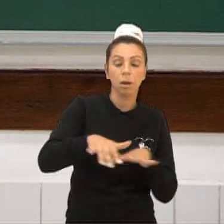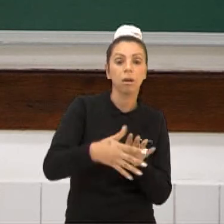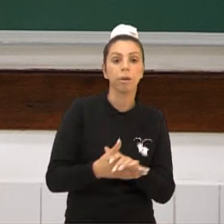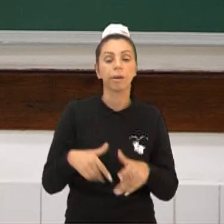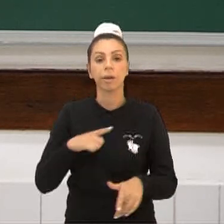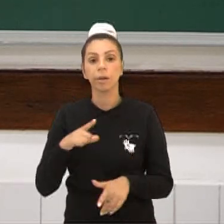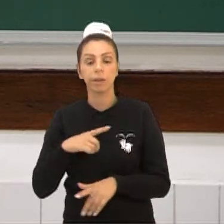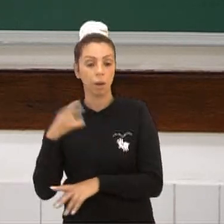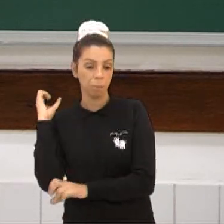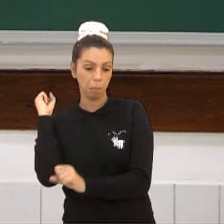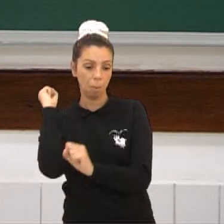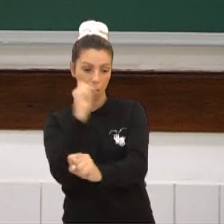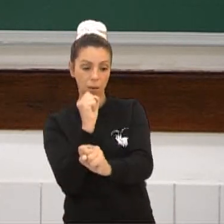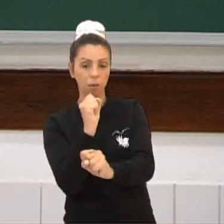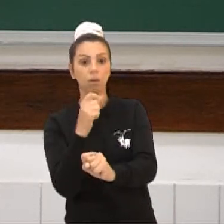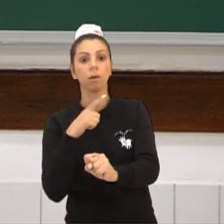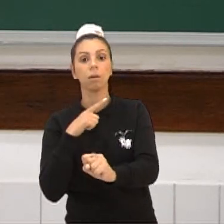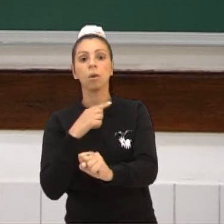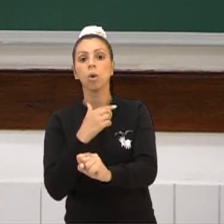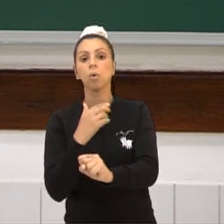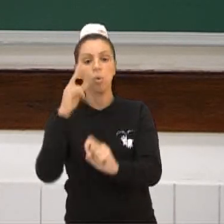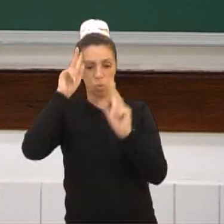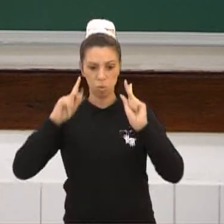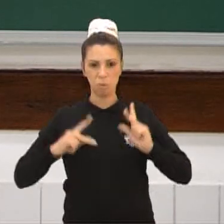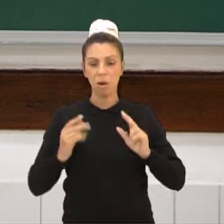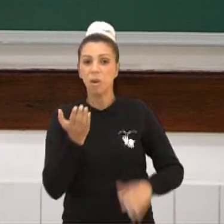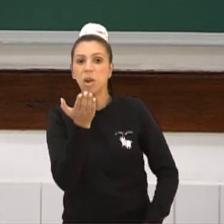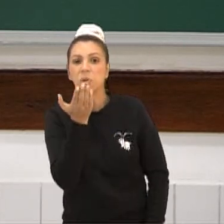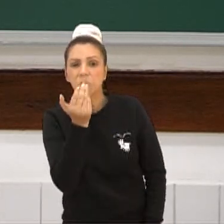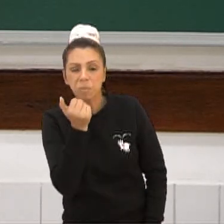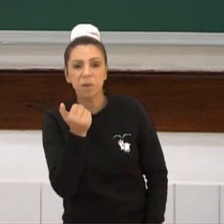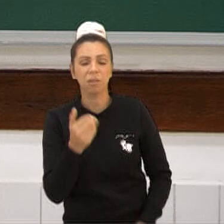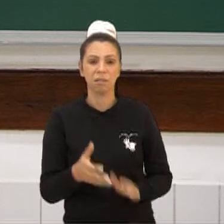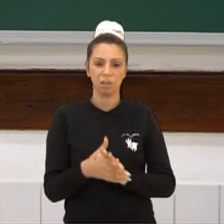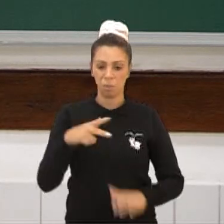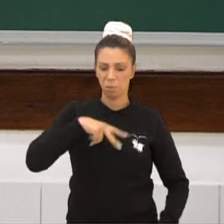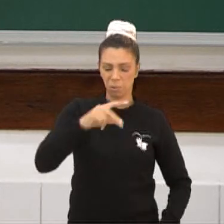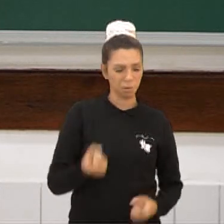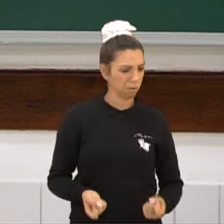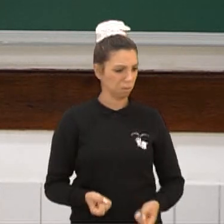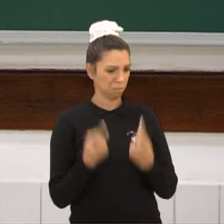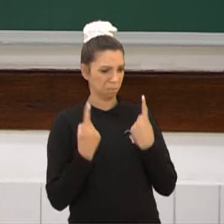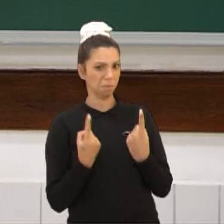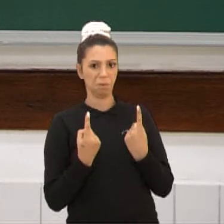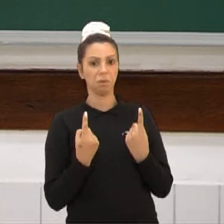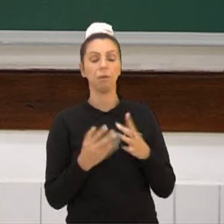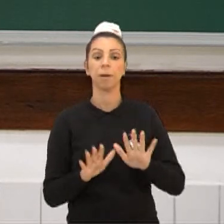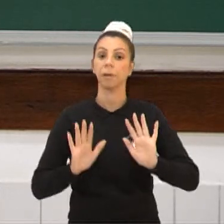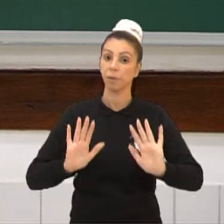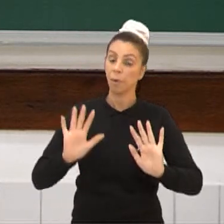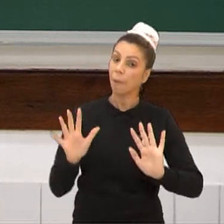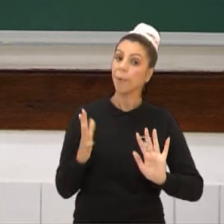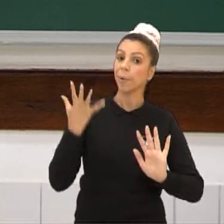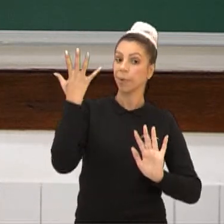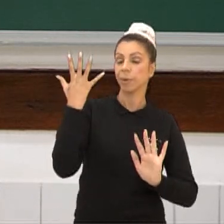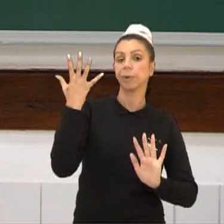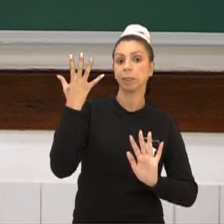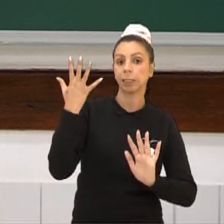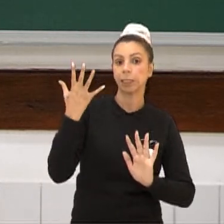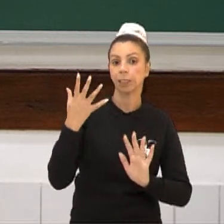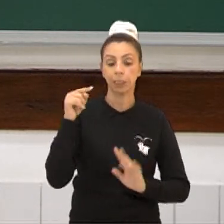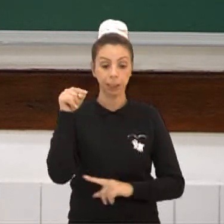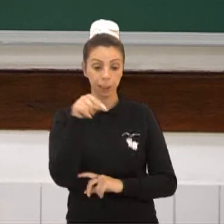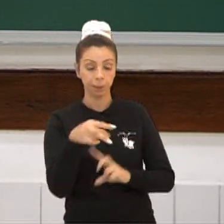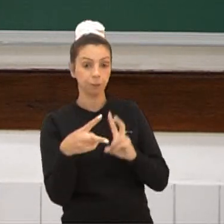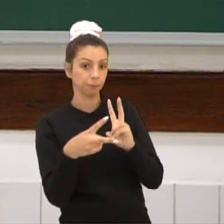caçavam humanos e comiam esses humanos. Isso assustou demais os portugueses. Então, que acontece? Esses índios,